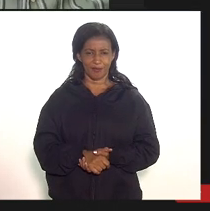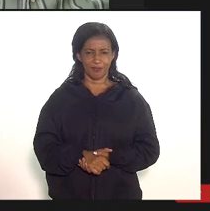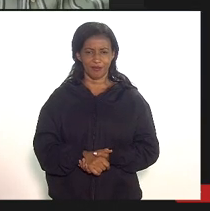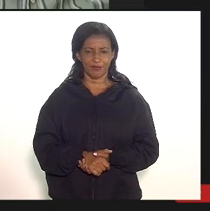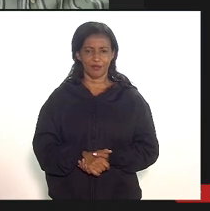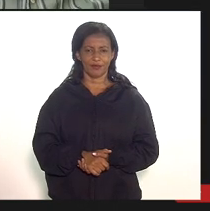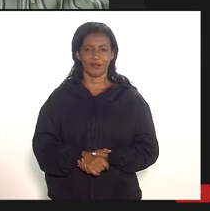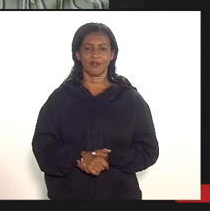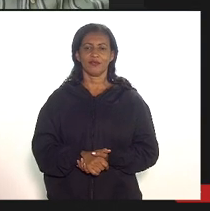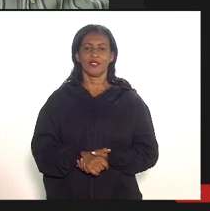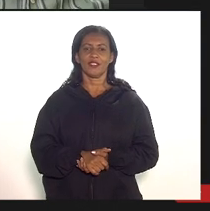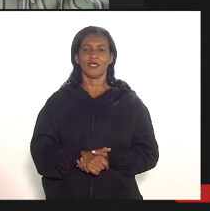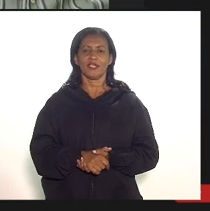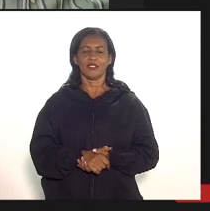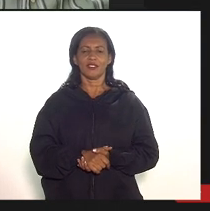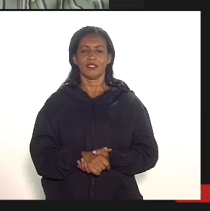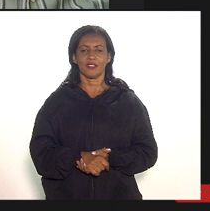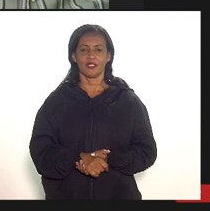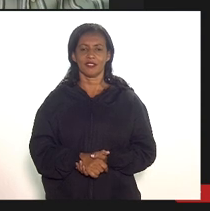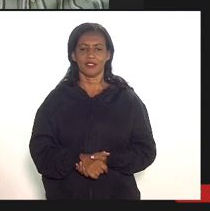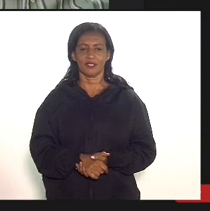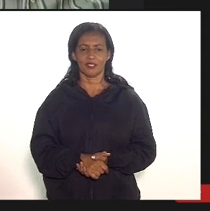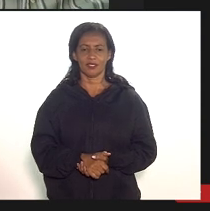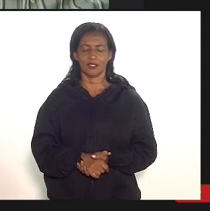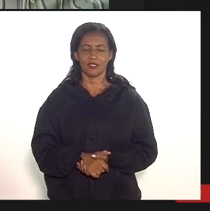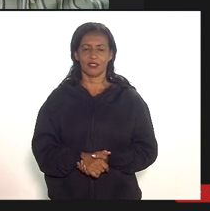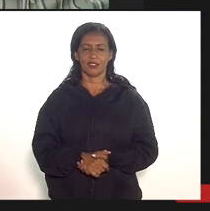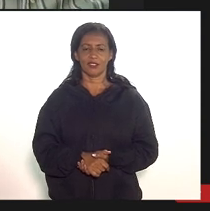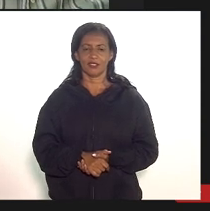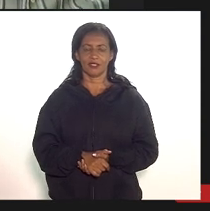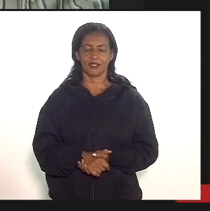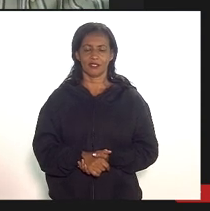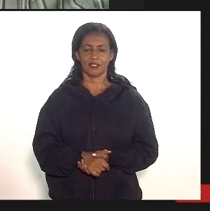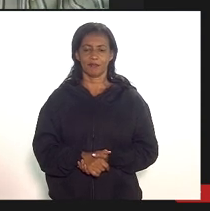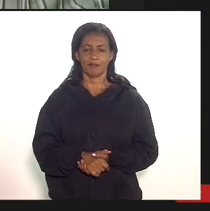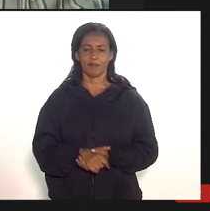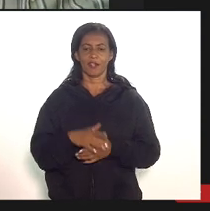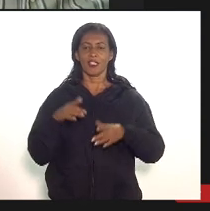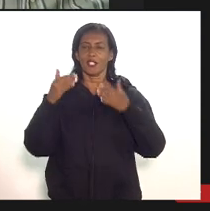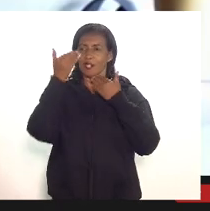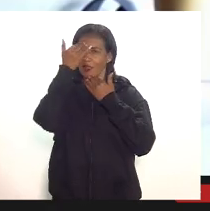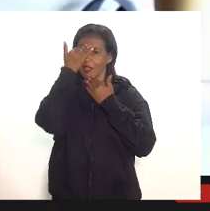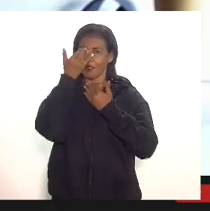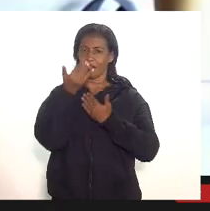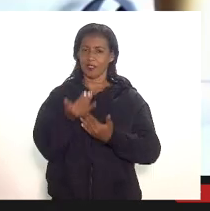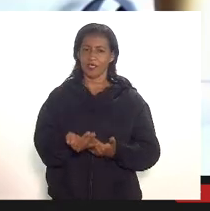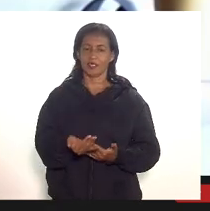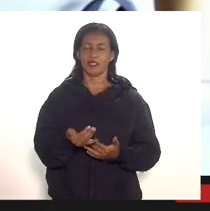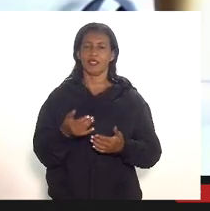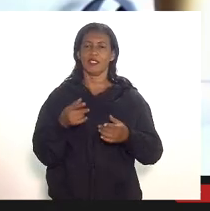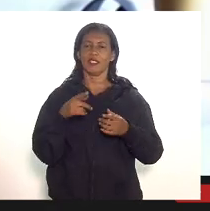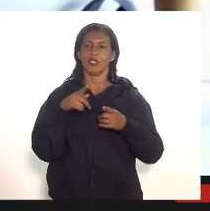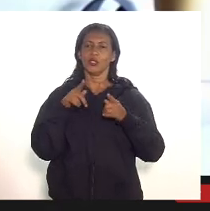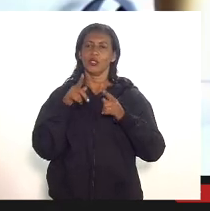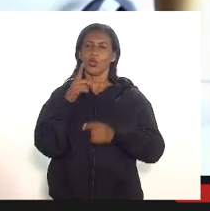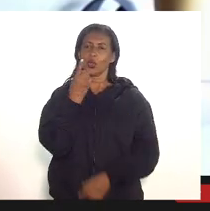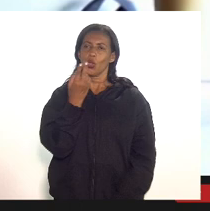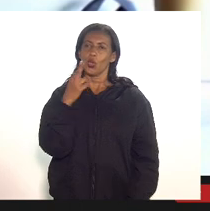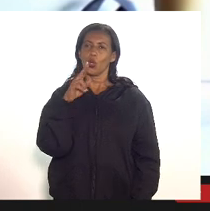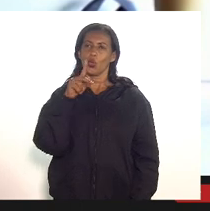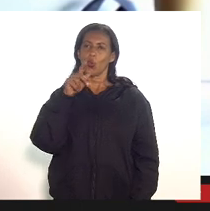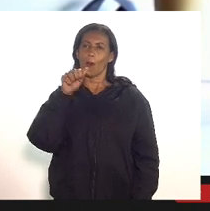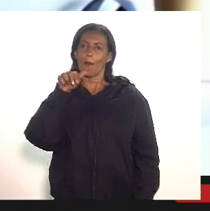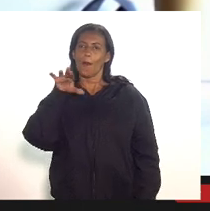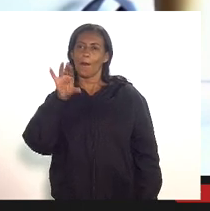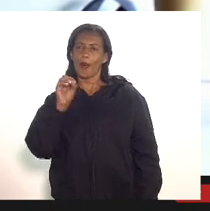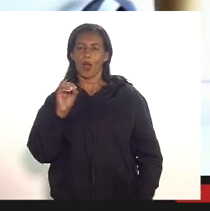sobre matriz insumo e produto queria agradecer o doutor Paulo Henrique o Leonardo